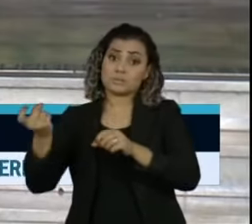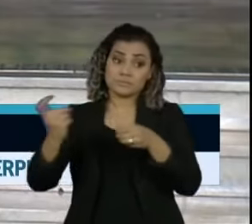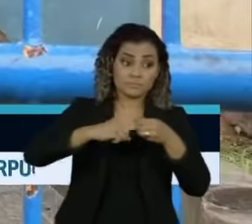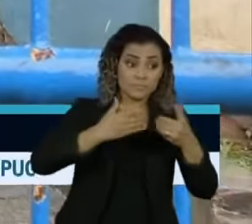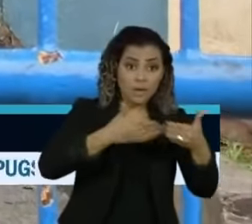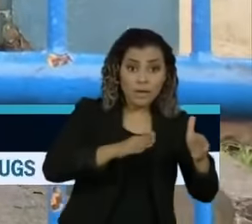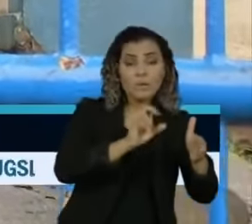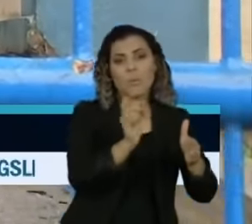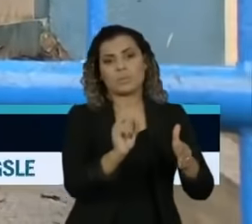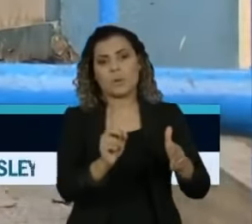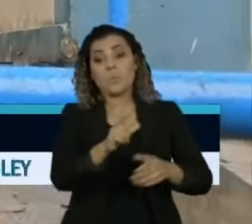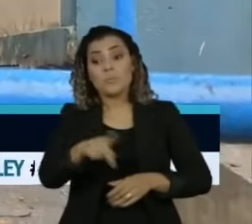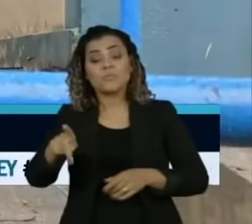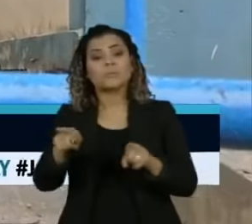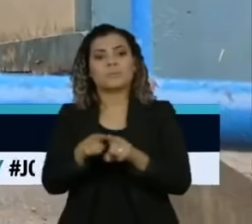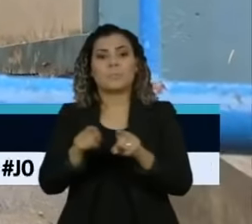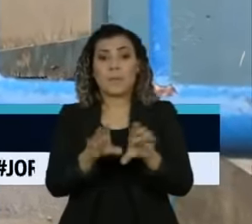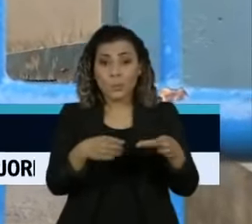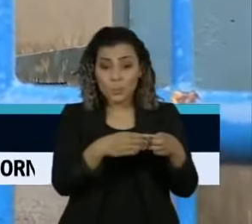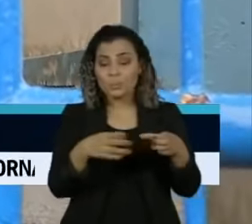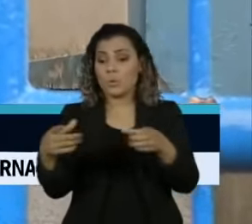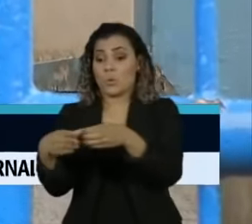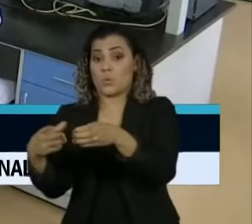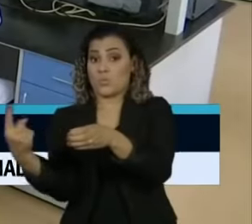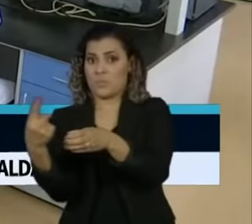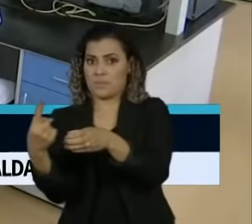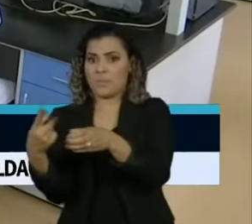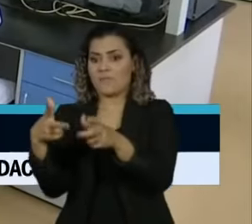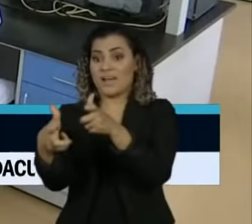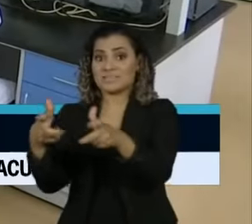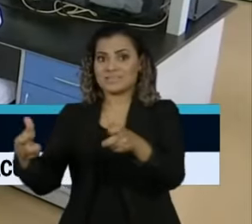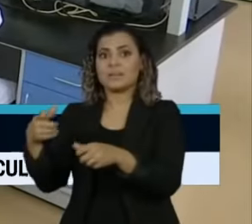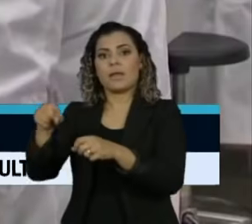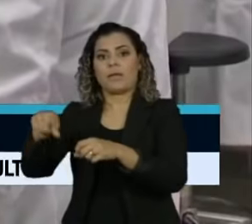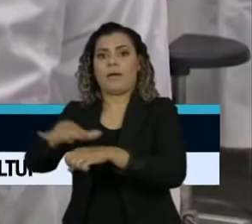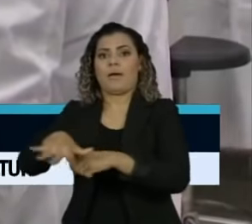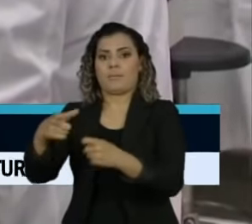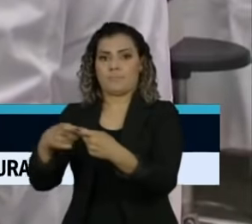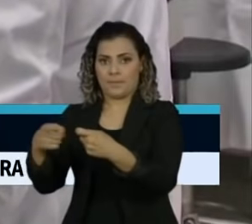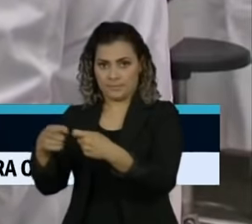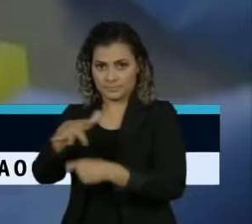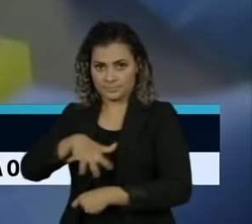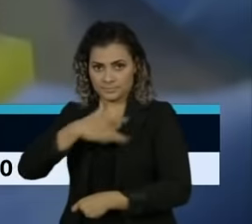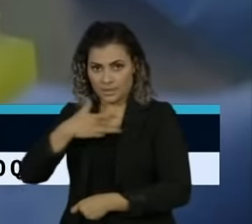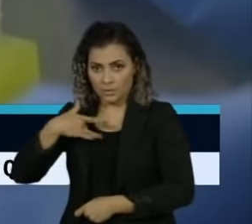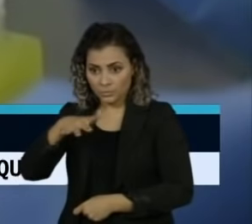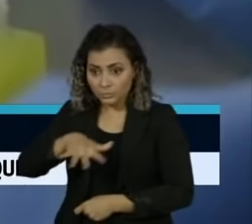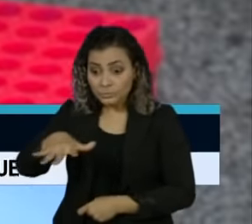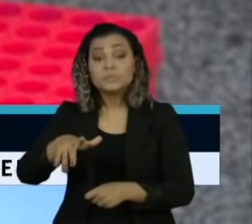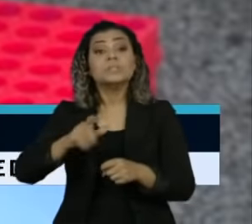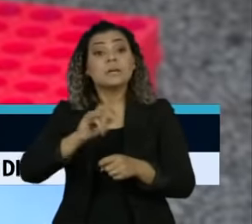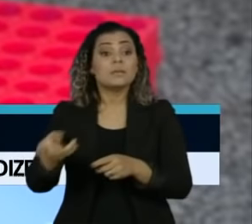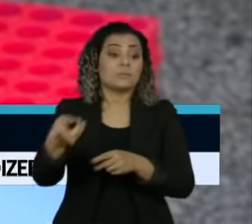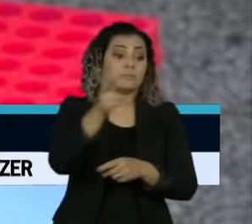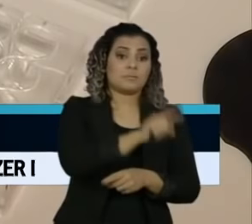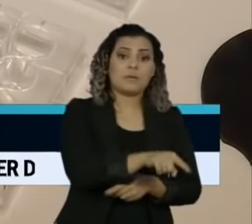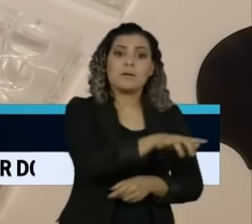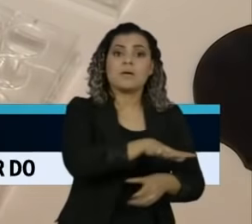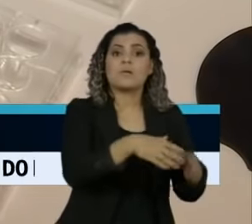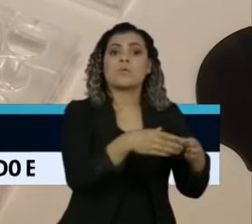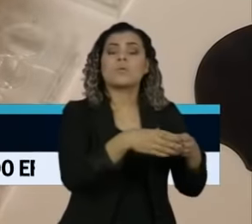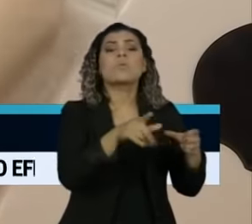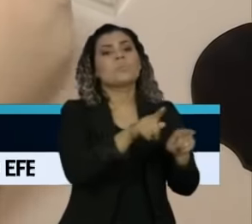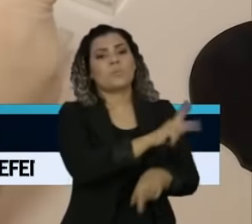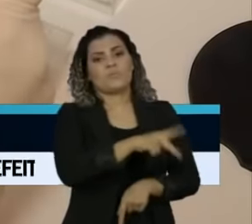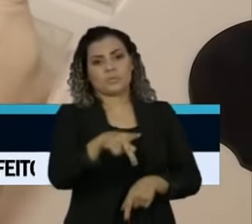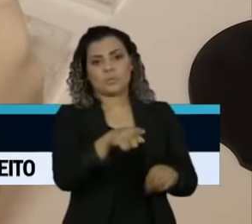professores devem ser a segunda categoria de profissionais a ser vacinada, a partir da aprovação da Coronavac, imunizante que